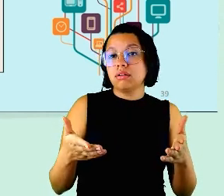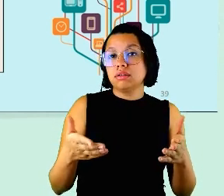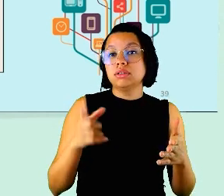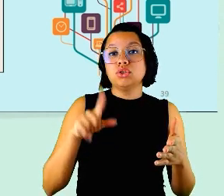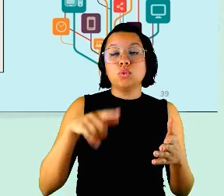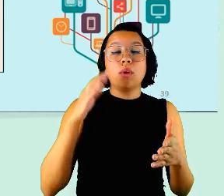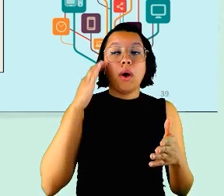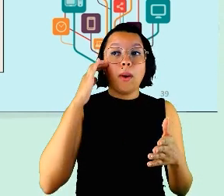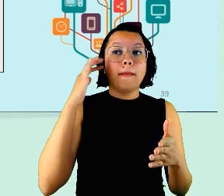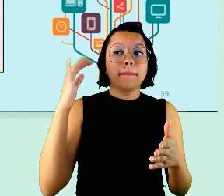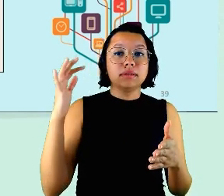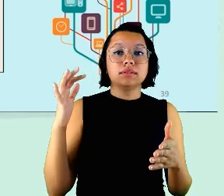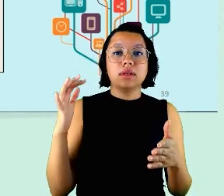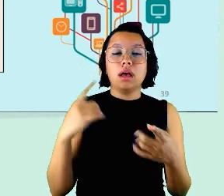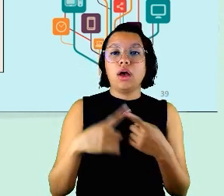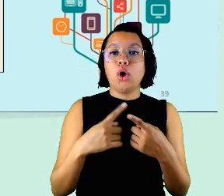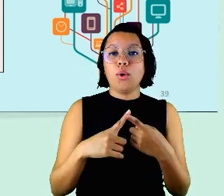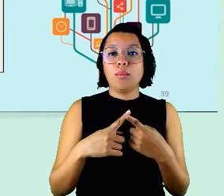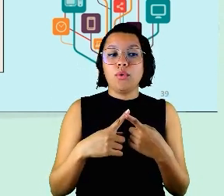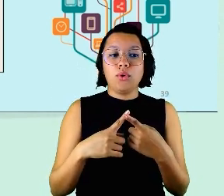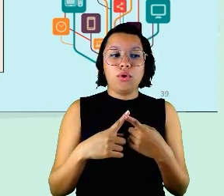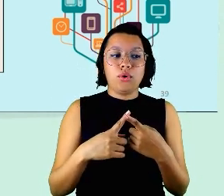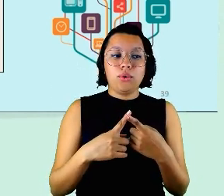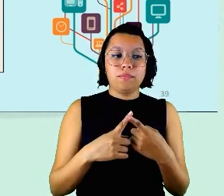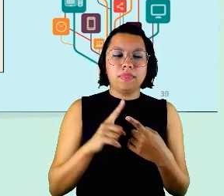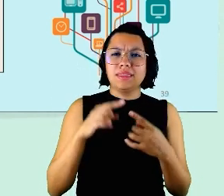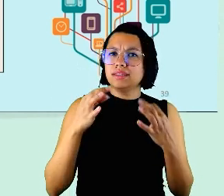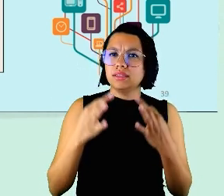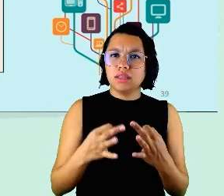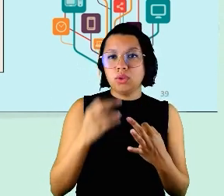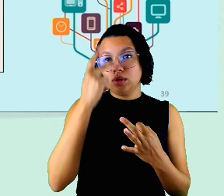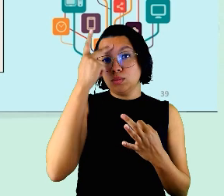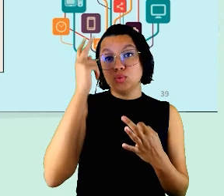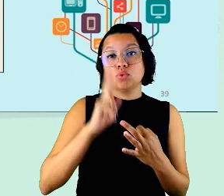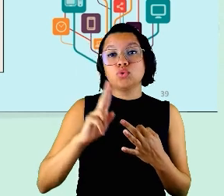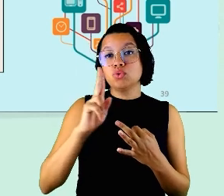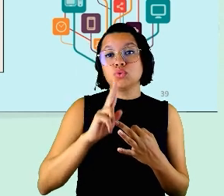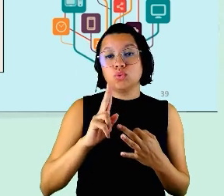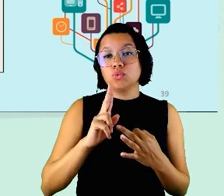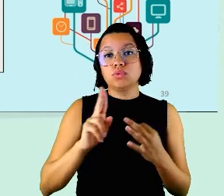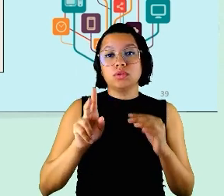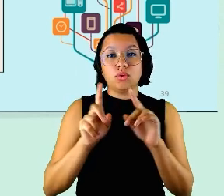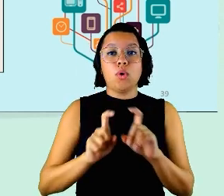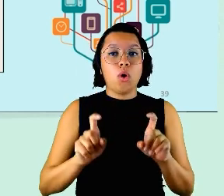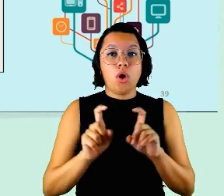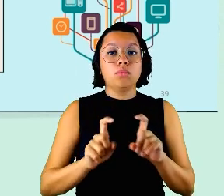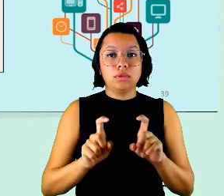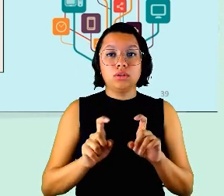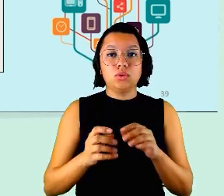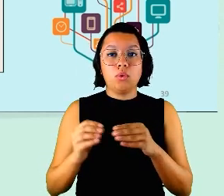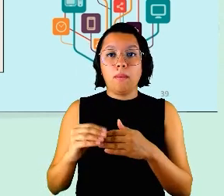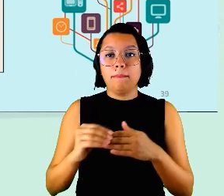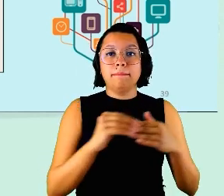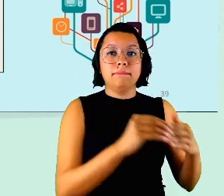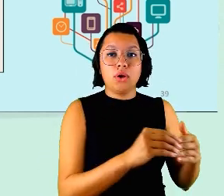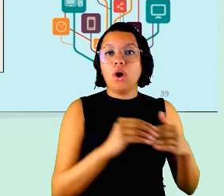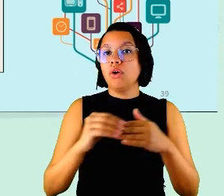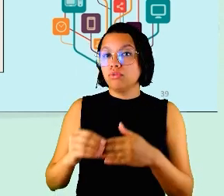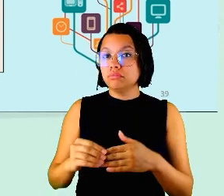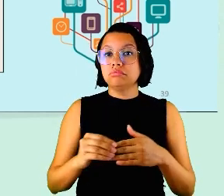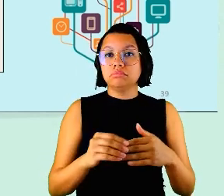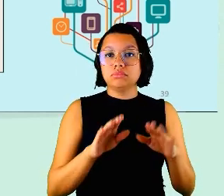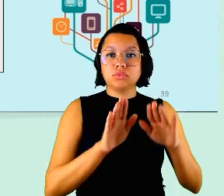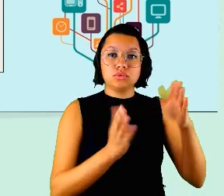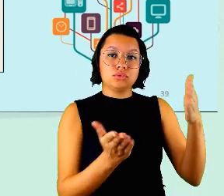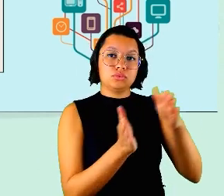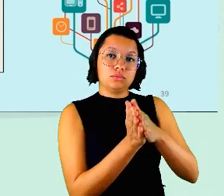porque é certo que as pessoas utilizam dispositivos móveis quando a gente vê que para